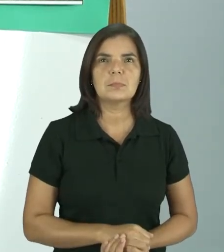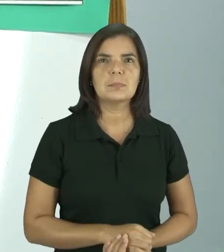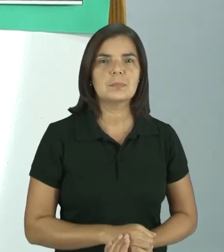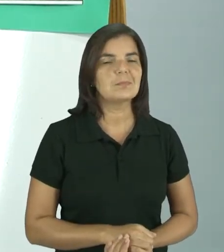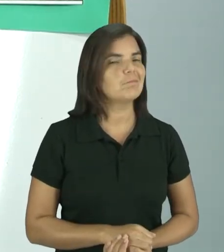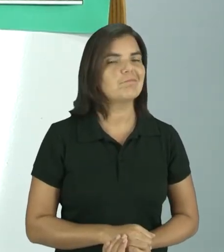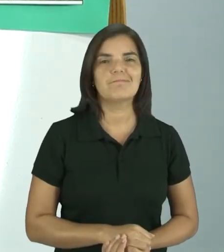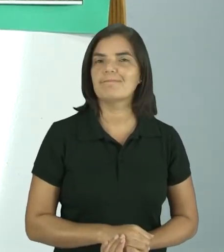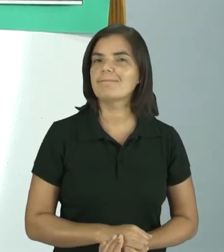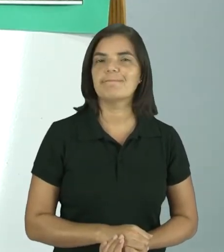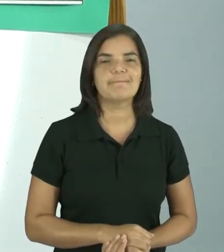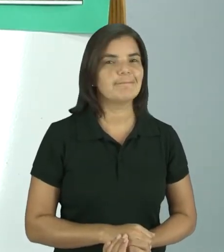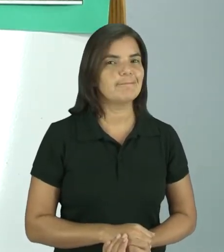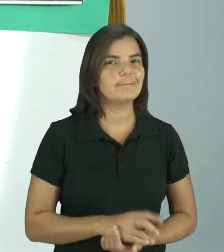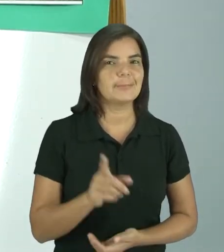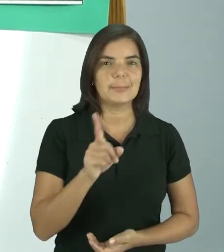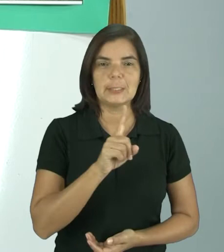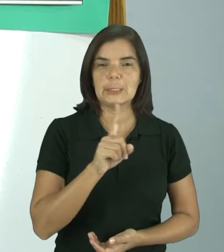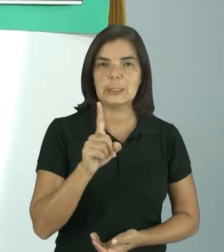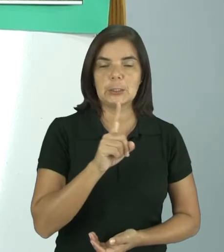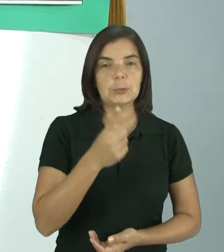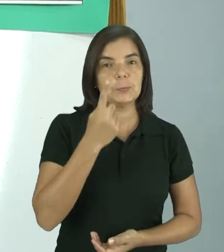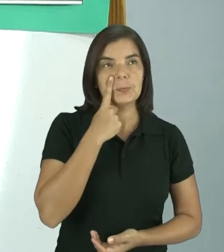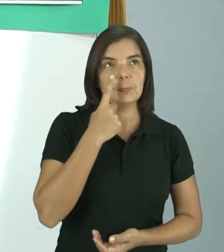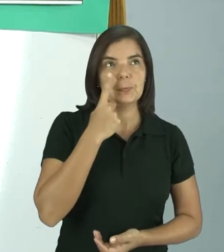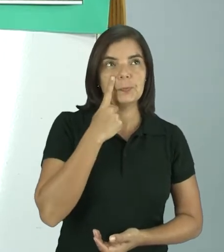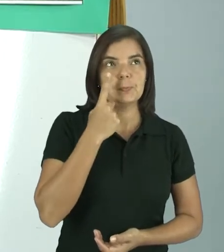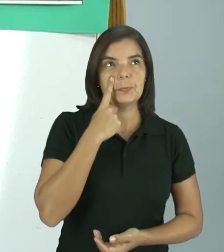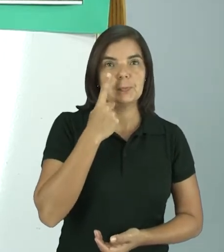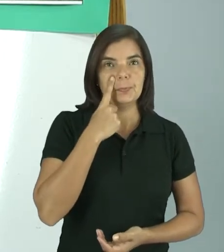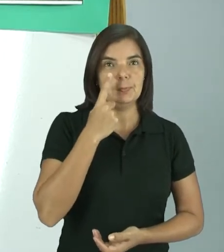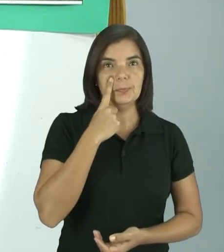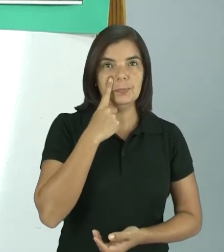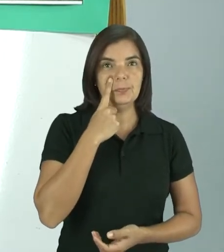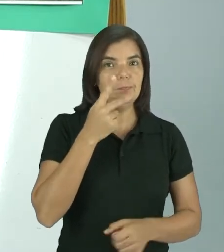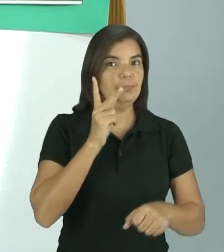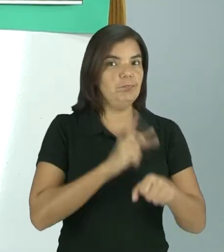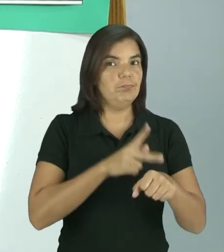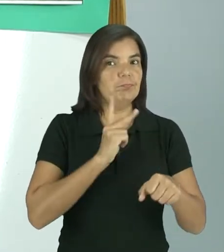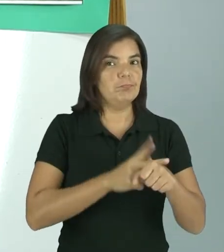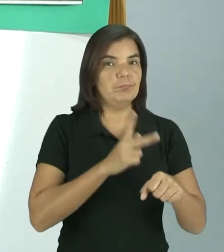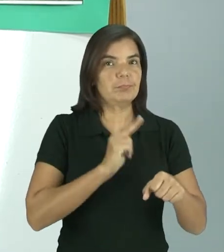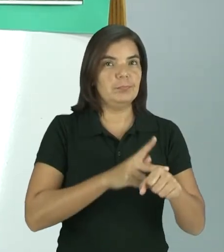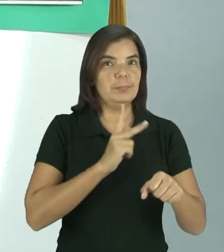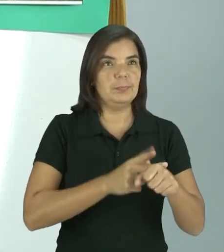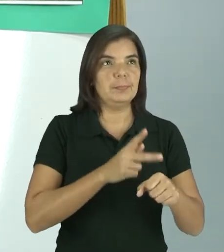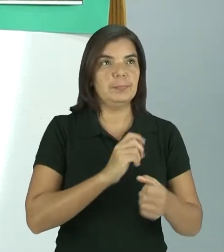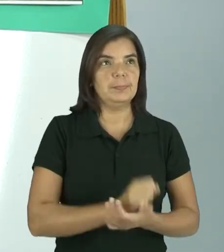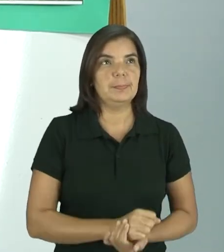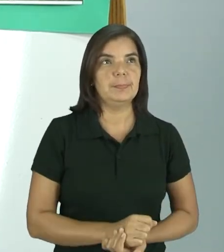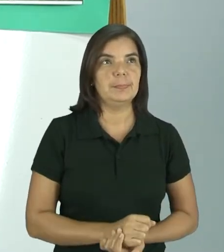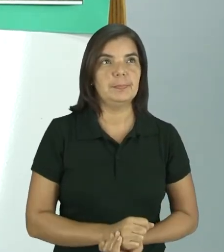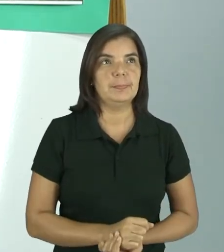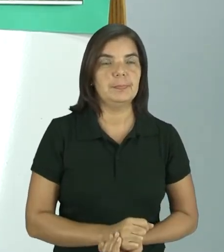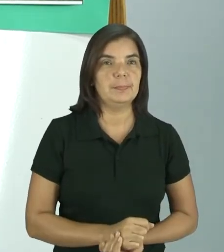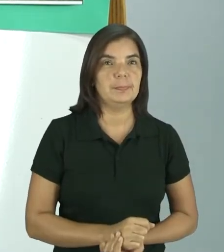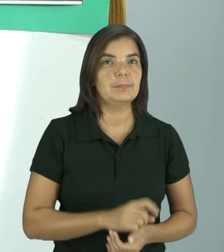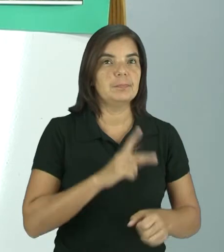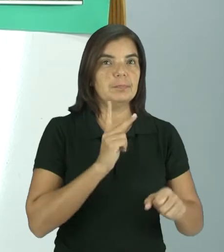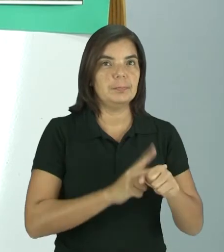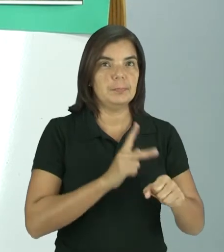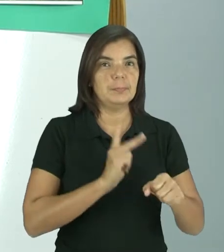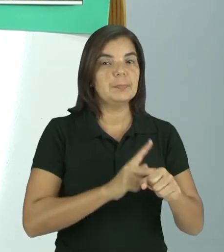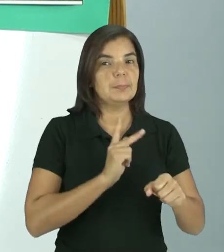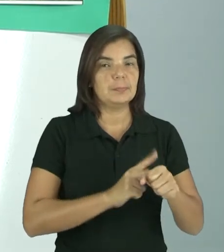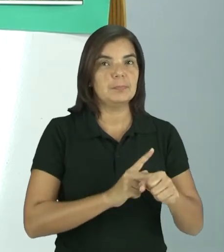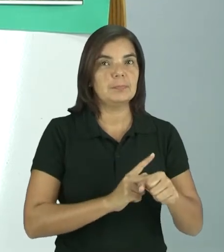Não, não é mesmo? Olhem só. Essa pedra aqui. Esta pedra aqui, ó.